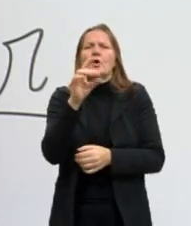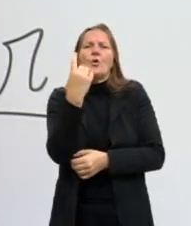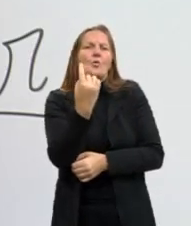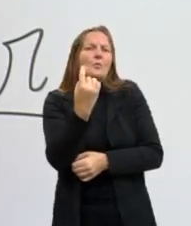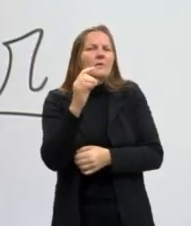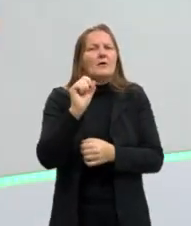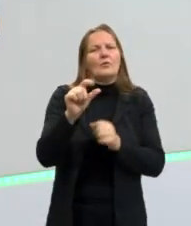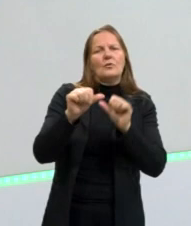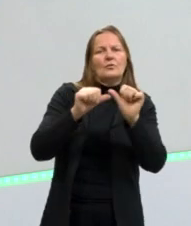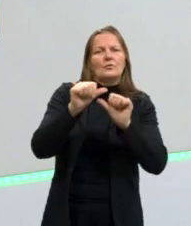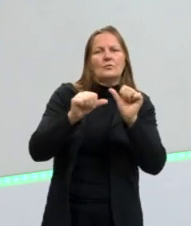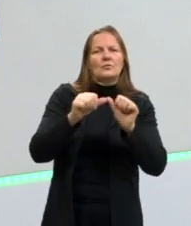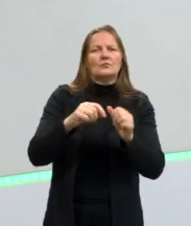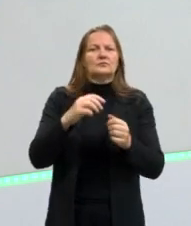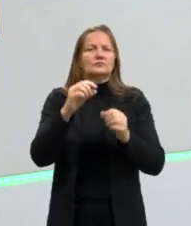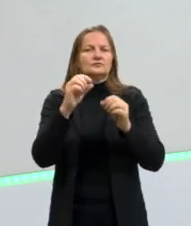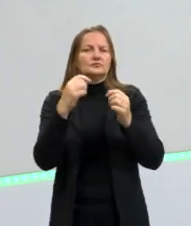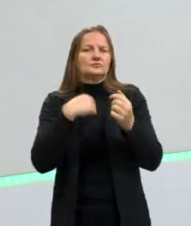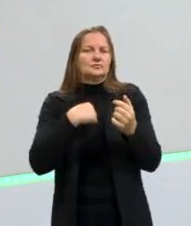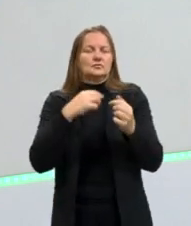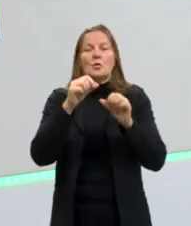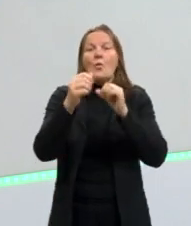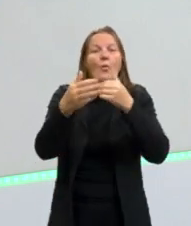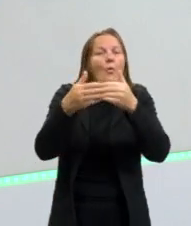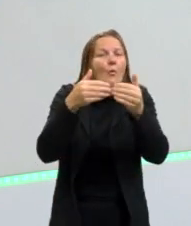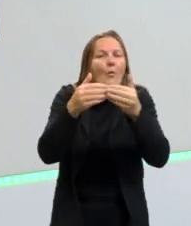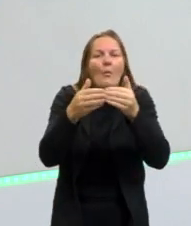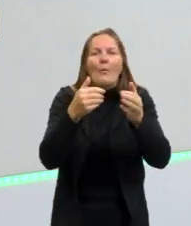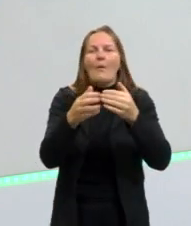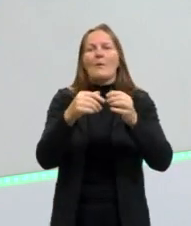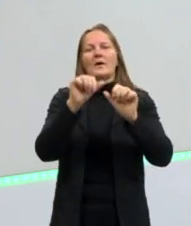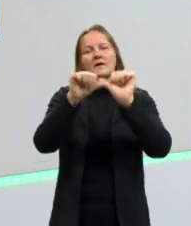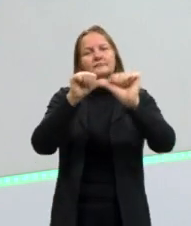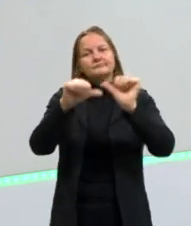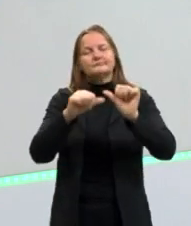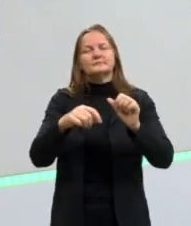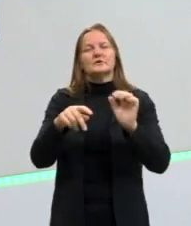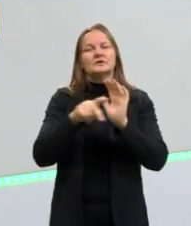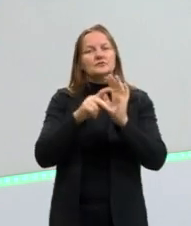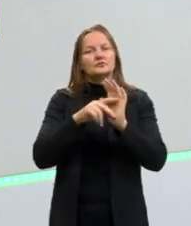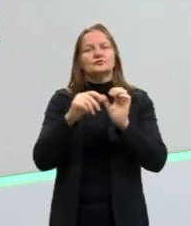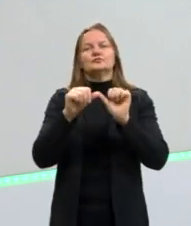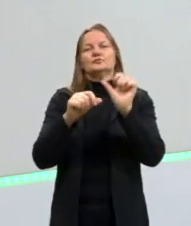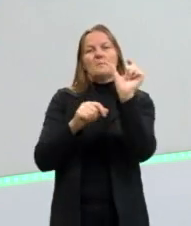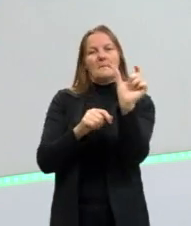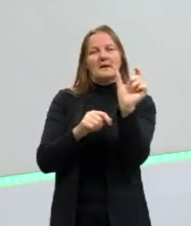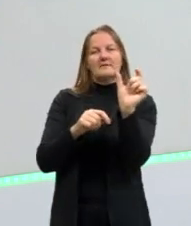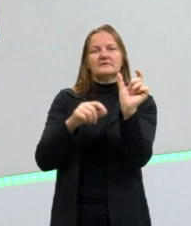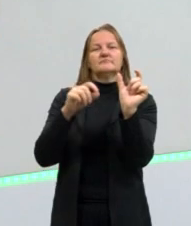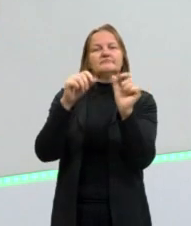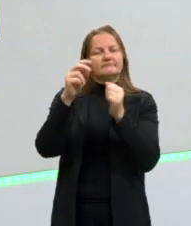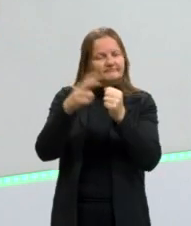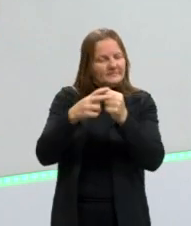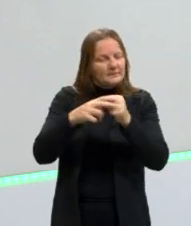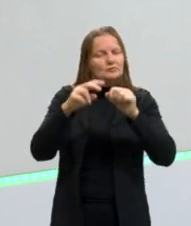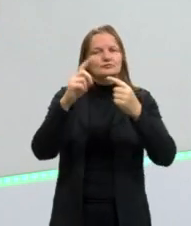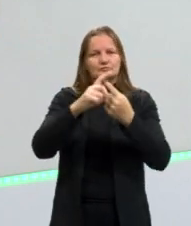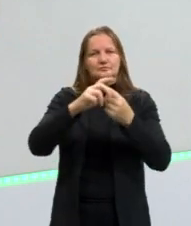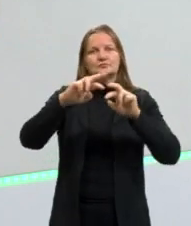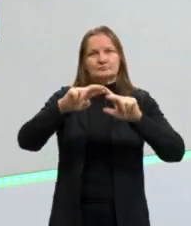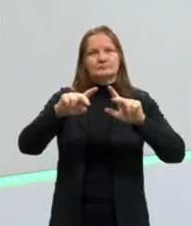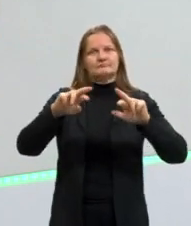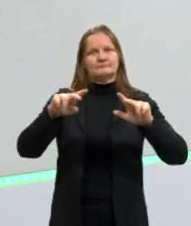pessoas, se é apenas no jo, no tu, né, ou se é em todas as pessoas que vai acontecer essa